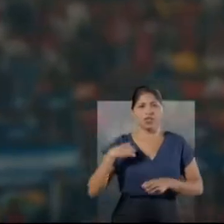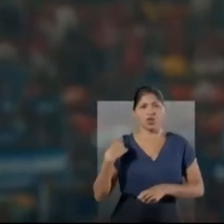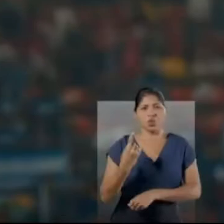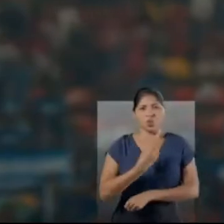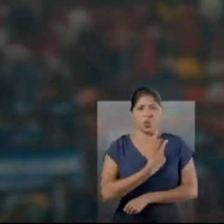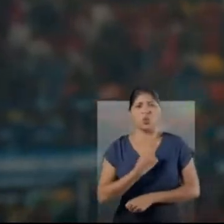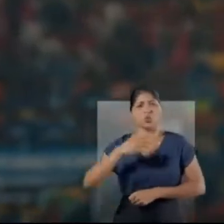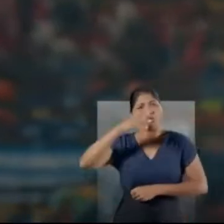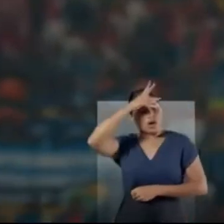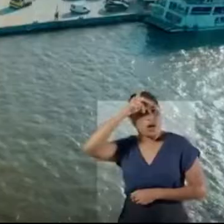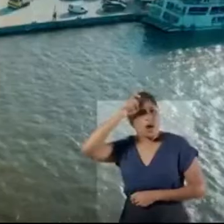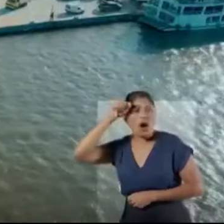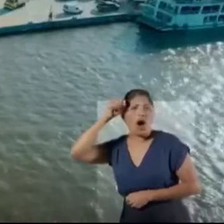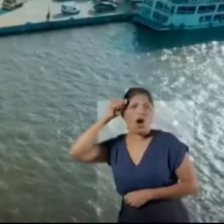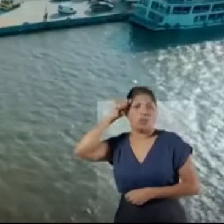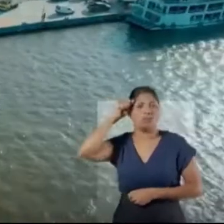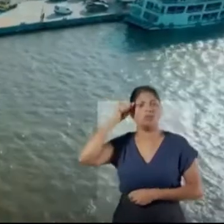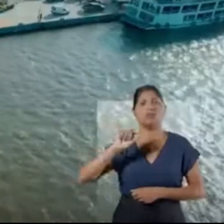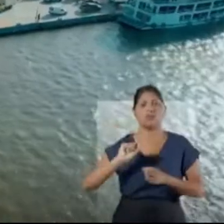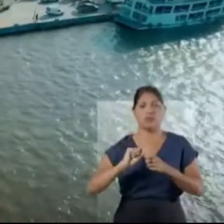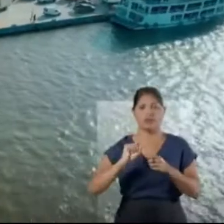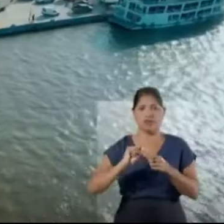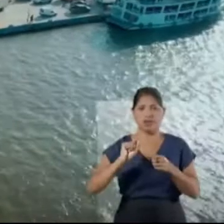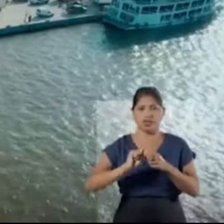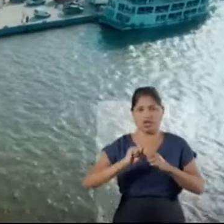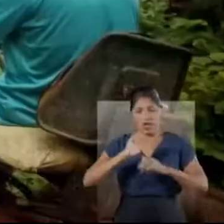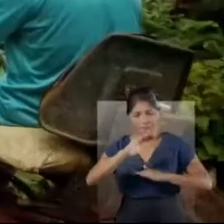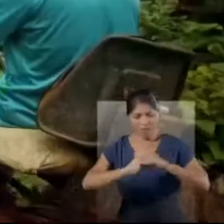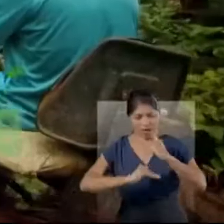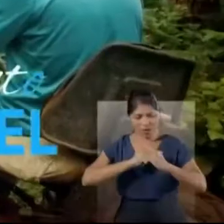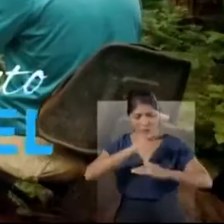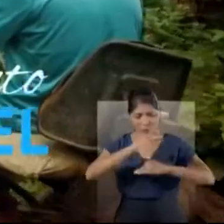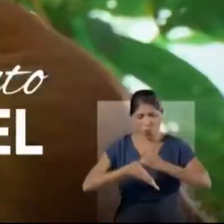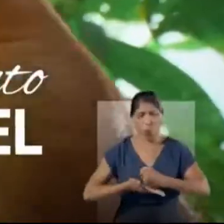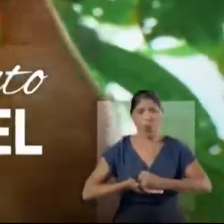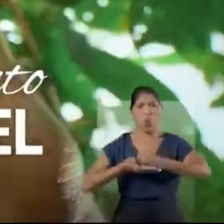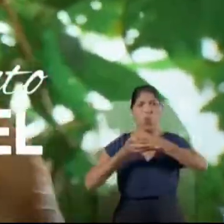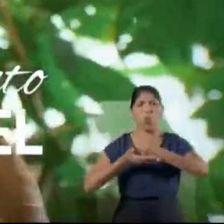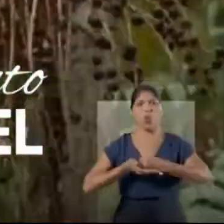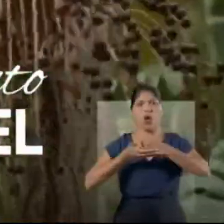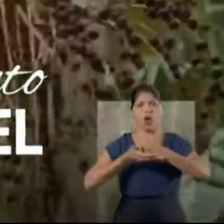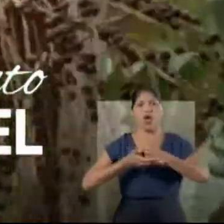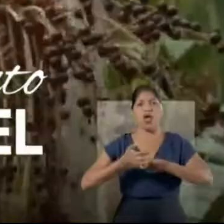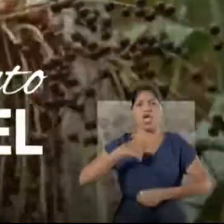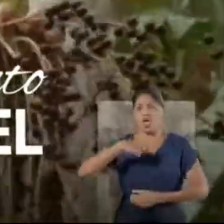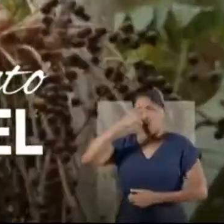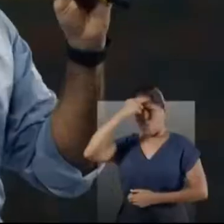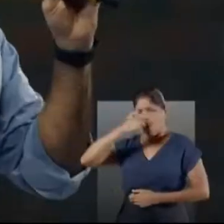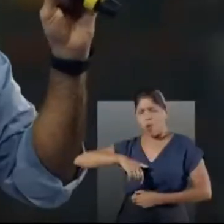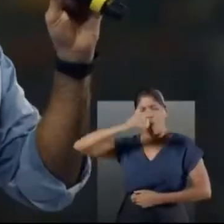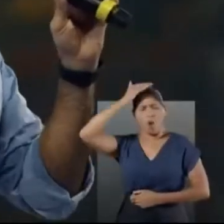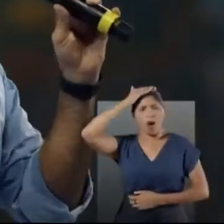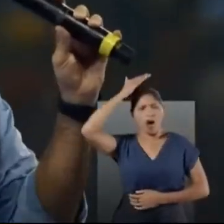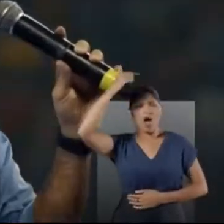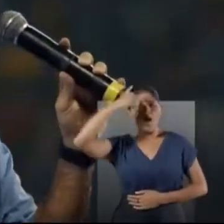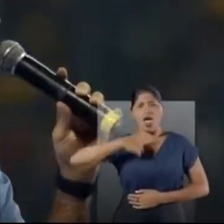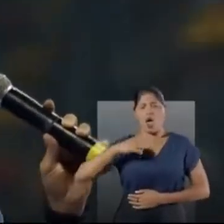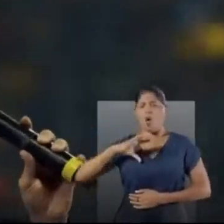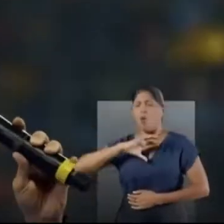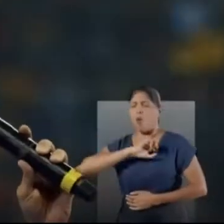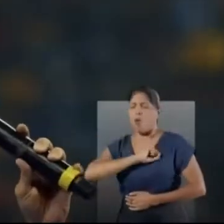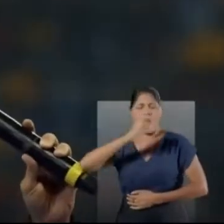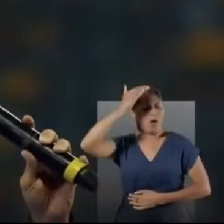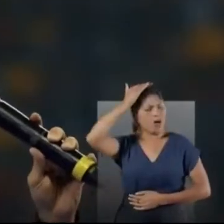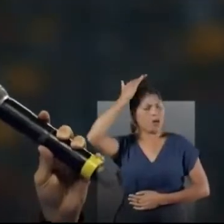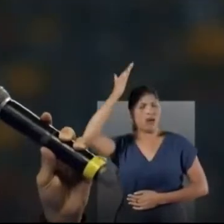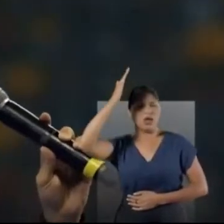fazer pela nossa Amazônia. Para um desenvolvimento sustentável. Eu sou paraense.